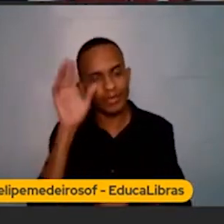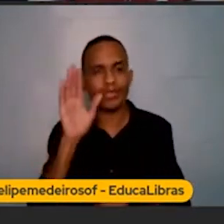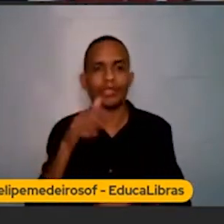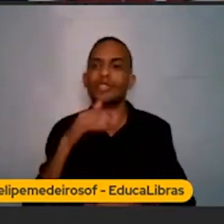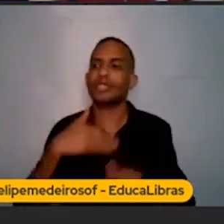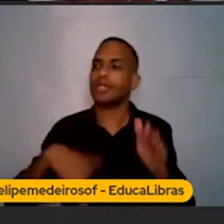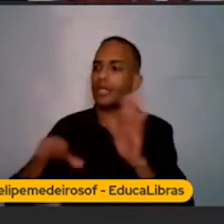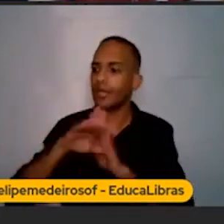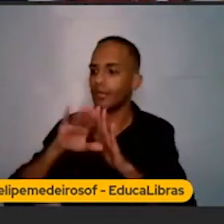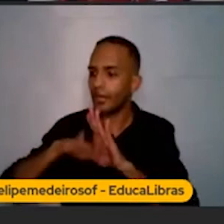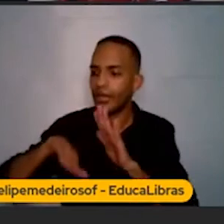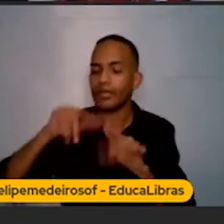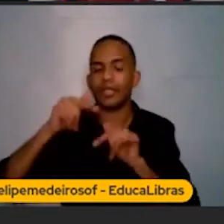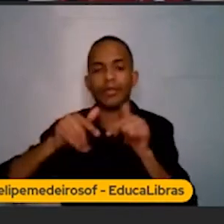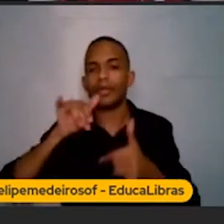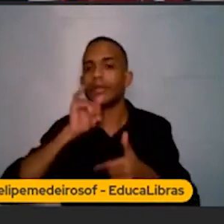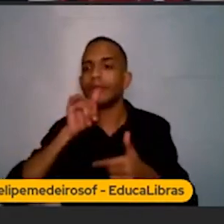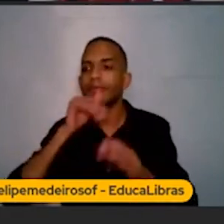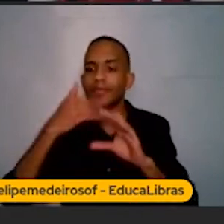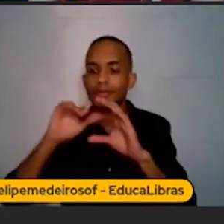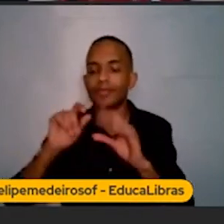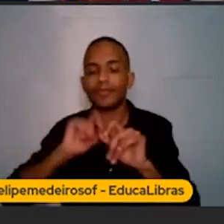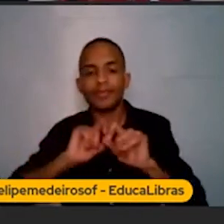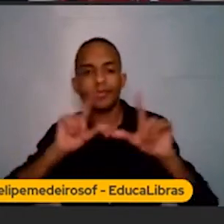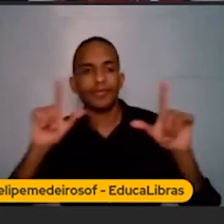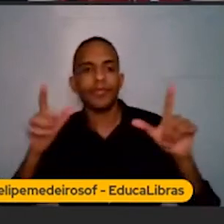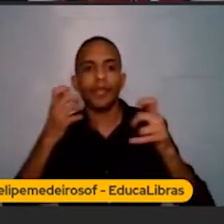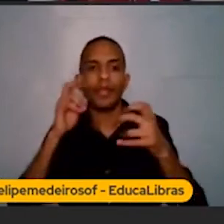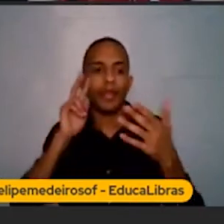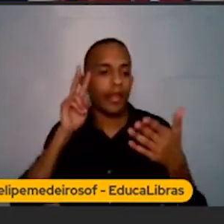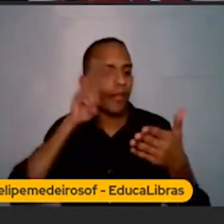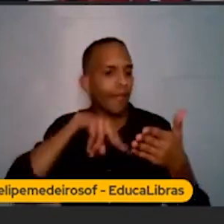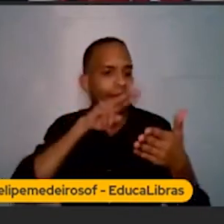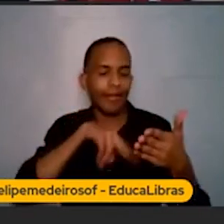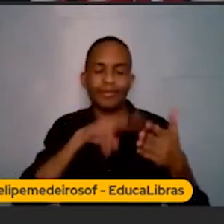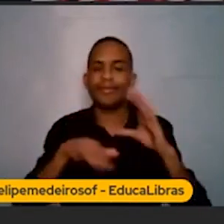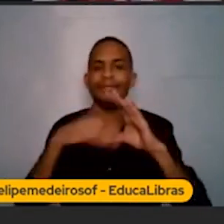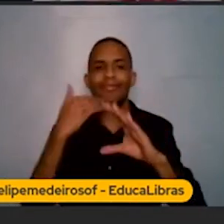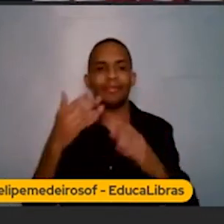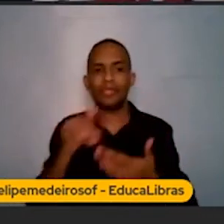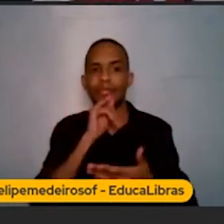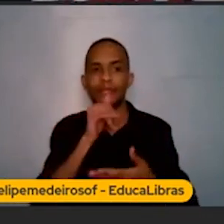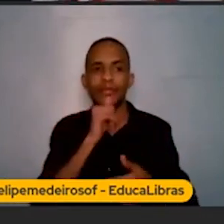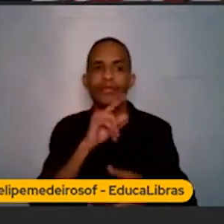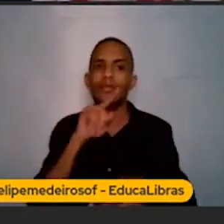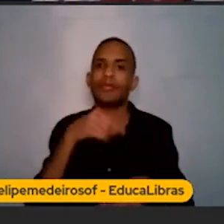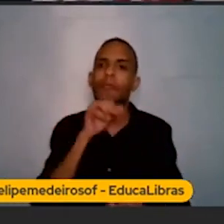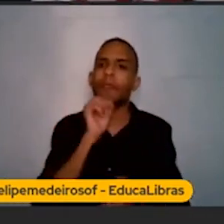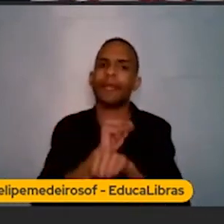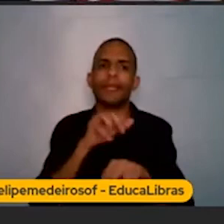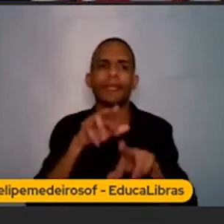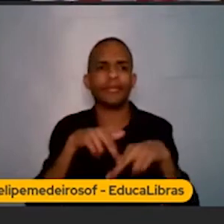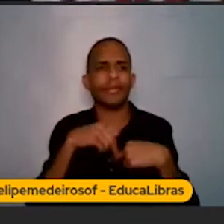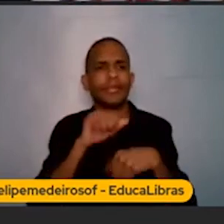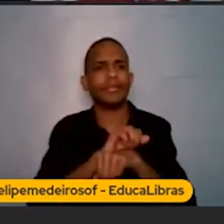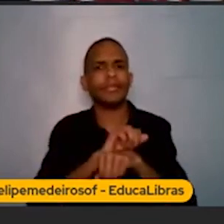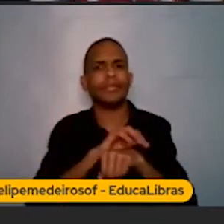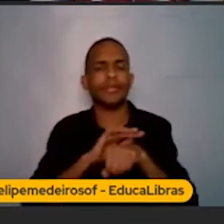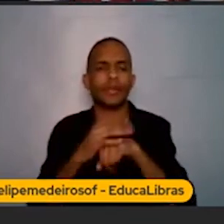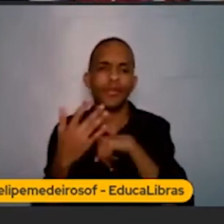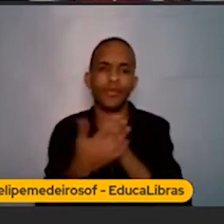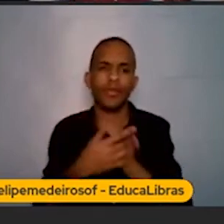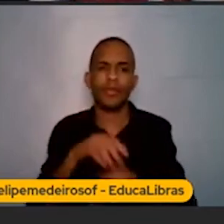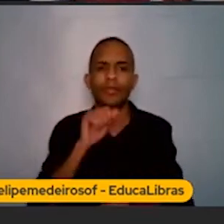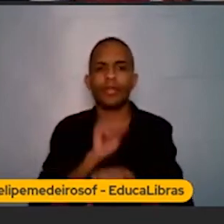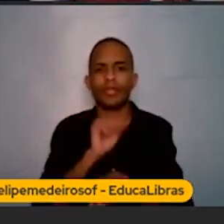trabalho, abria meu e-mail. A primeira coisa que eu queria fazer era ler o e-mail. E aí, de repente, eles pararam por causa da pandemia, eles deram uma pausa na